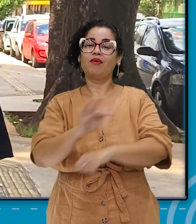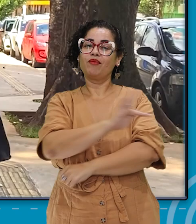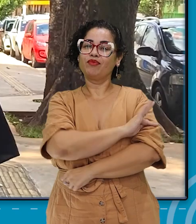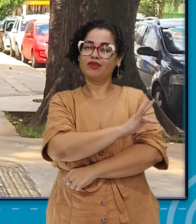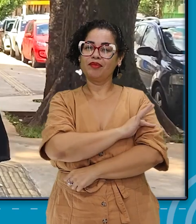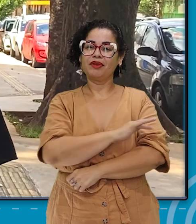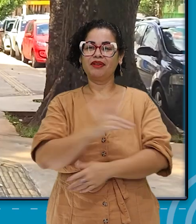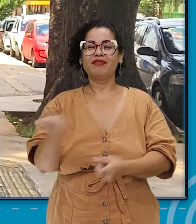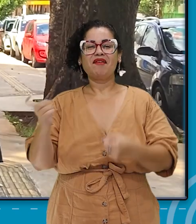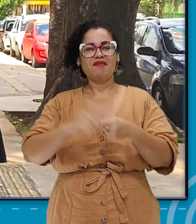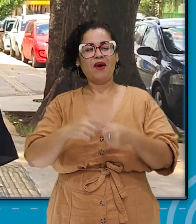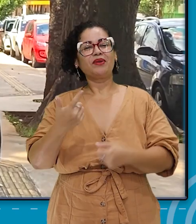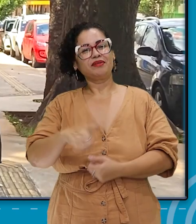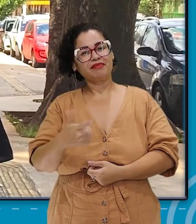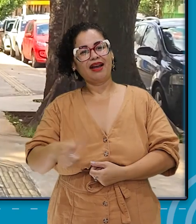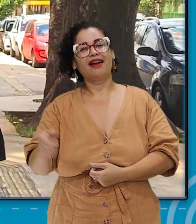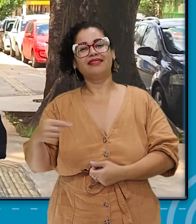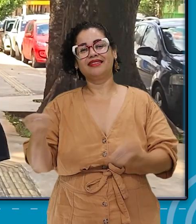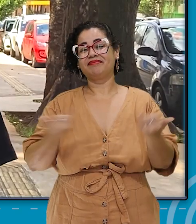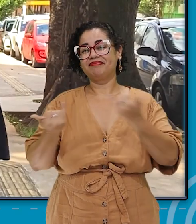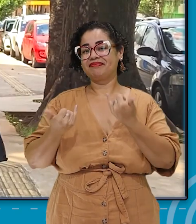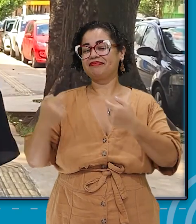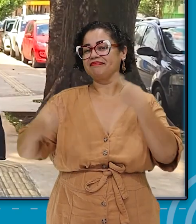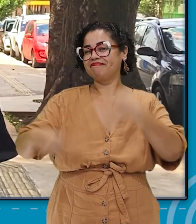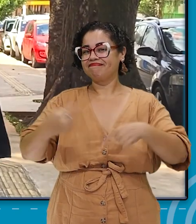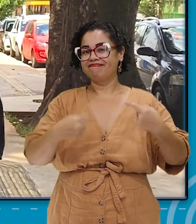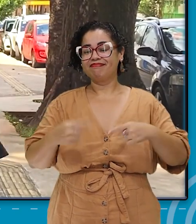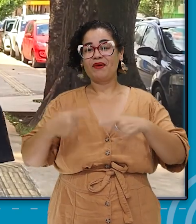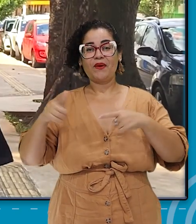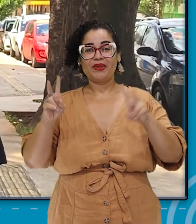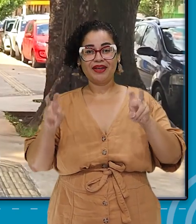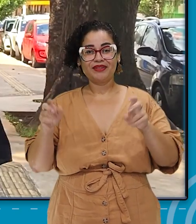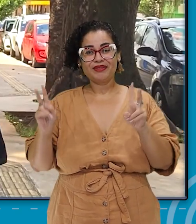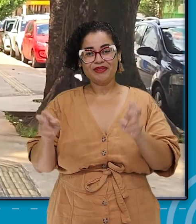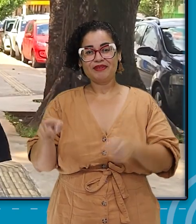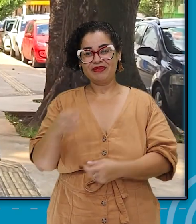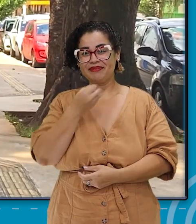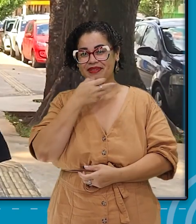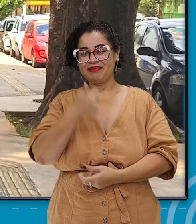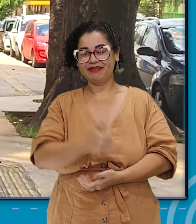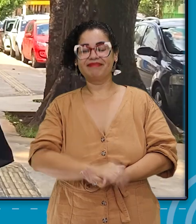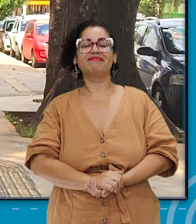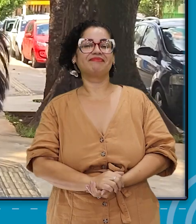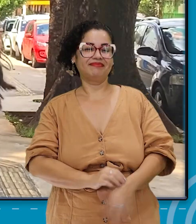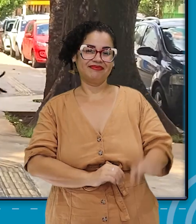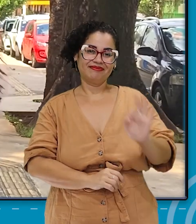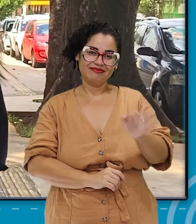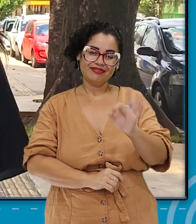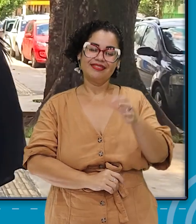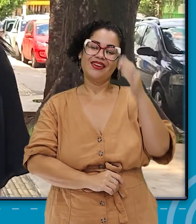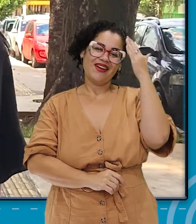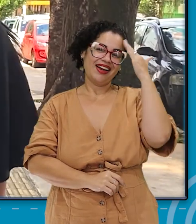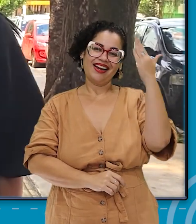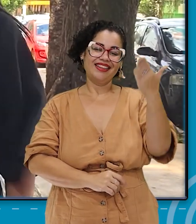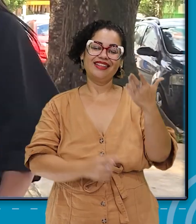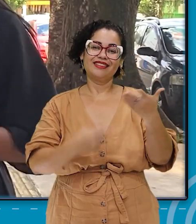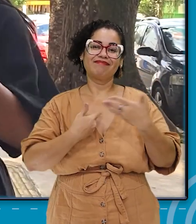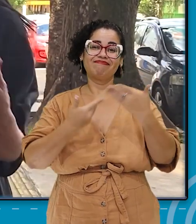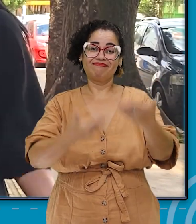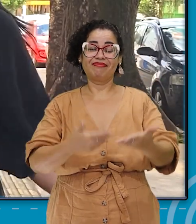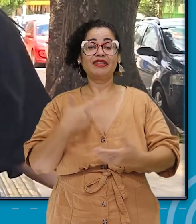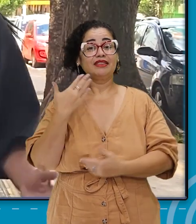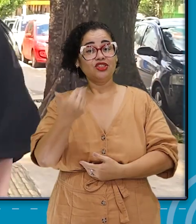fundamental. Você vai voltar outras vezes aqui no Informando para a gente falar de mais assuntos sobre esse, viu? Com certeza. Eu que agradeço pela oportunidade.